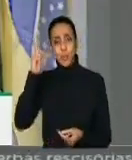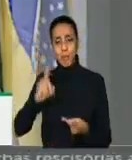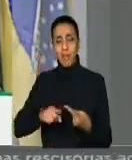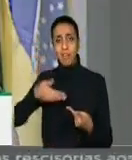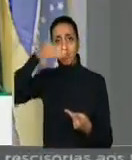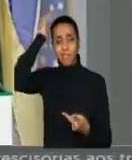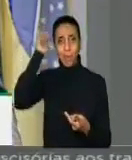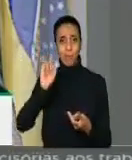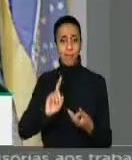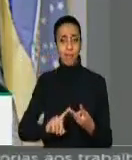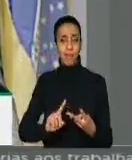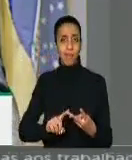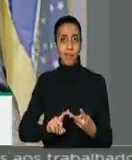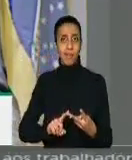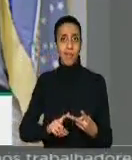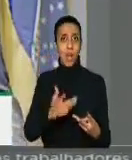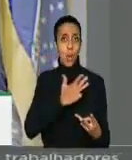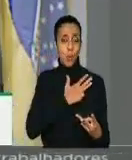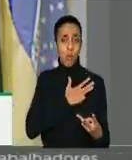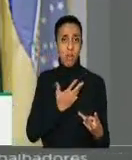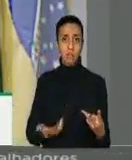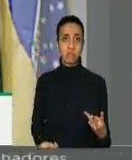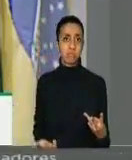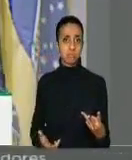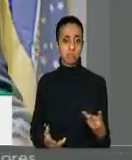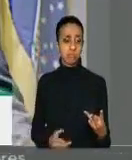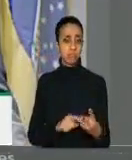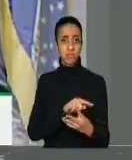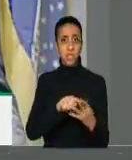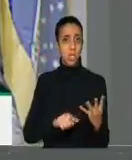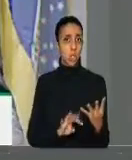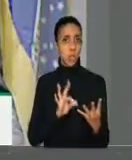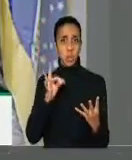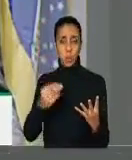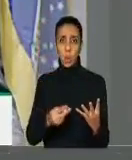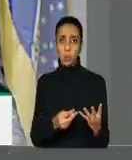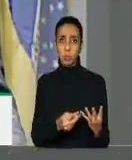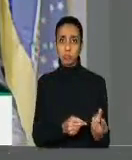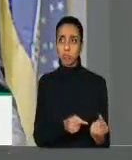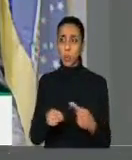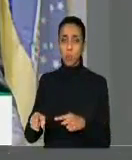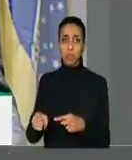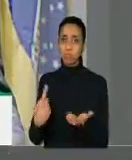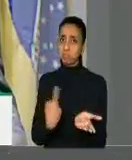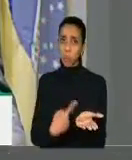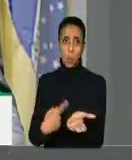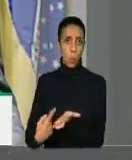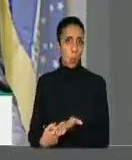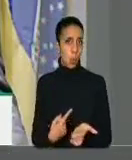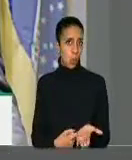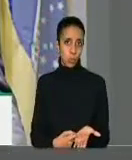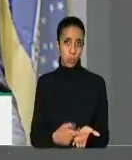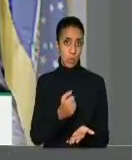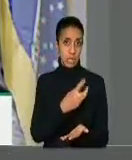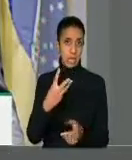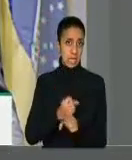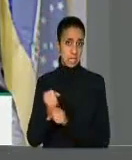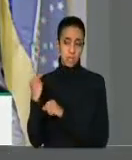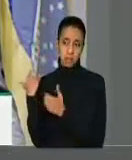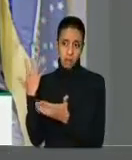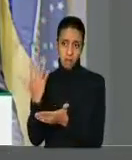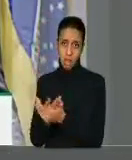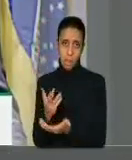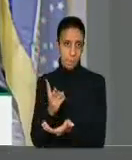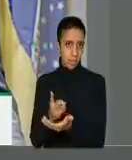Lula e todos esses que compõem a oposição faziam parte do acordo político que governou esse país por 13 anos.